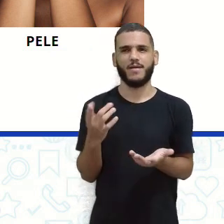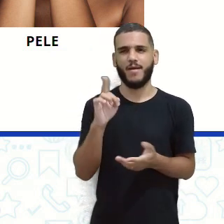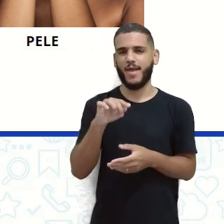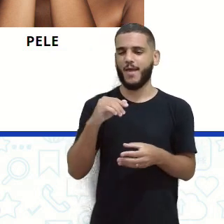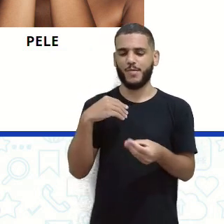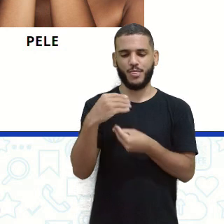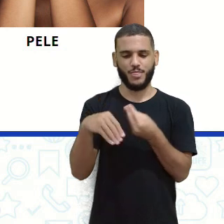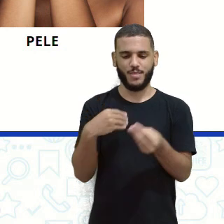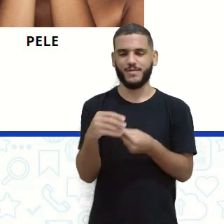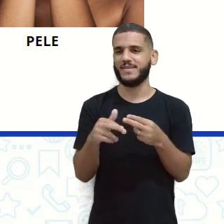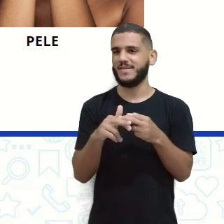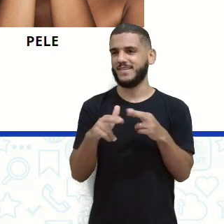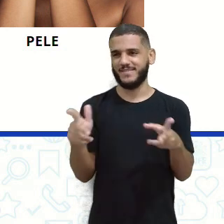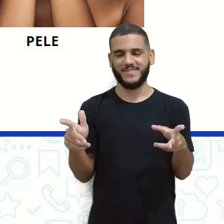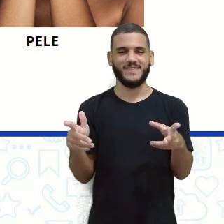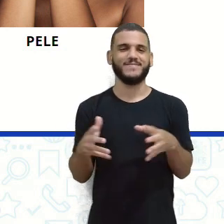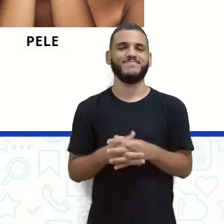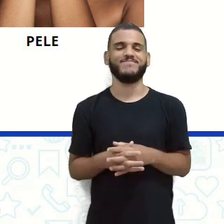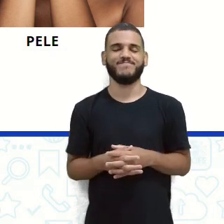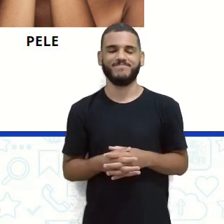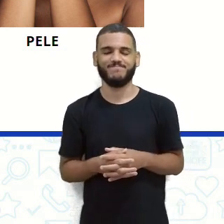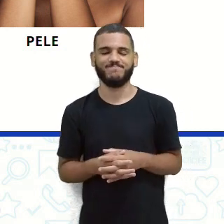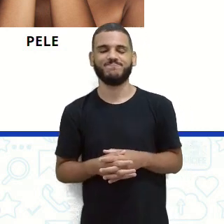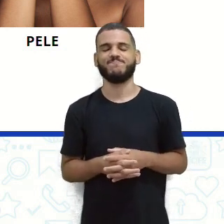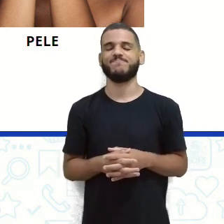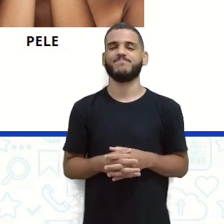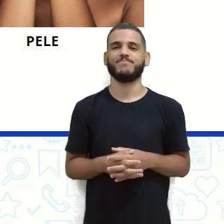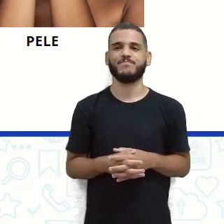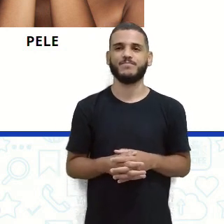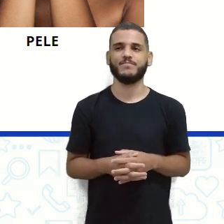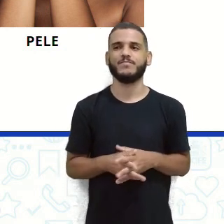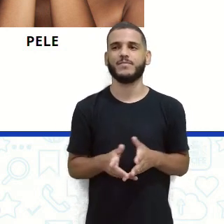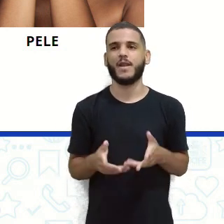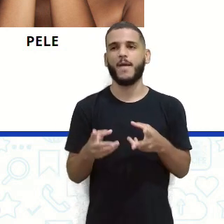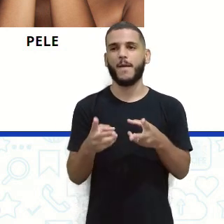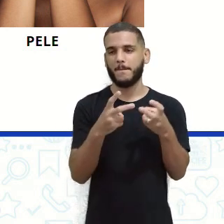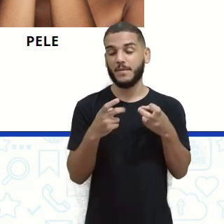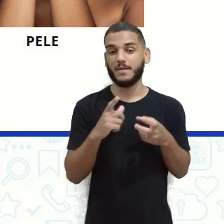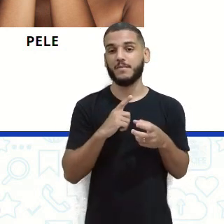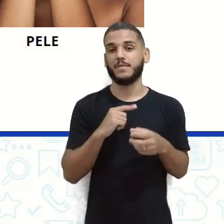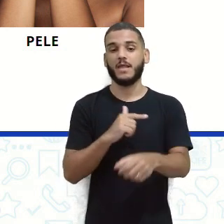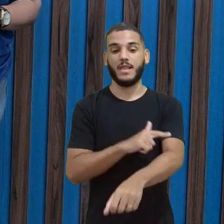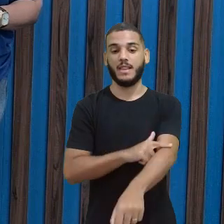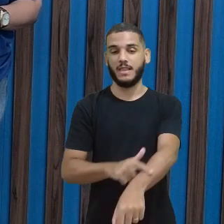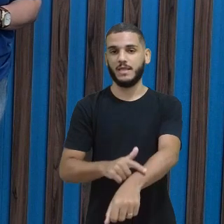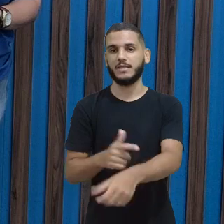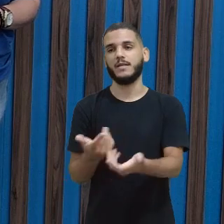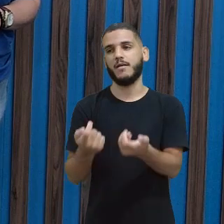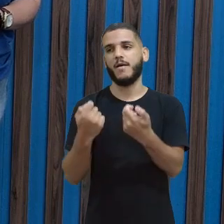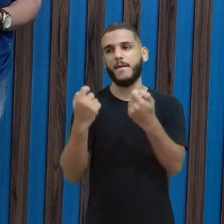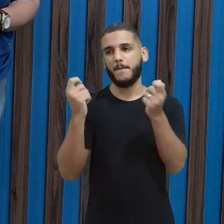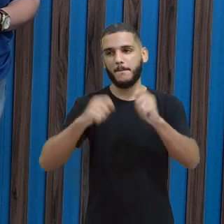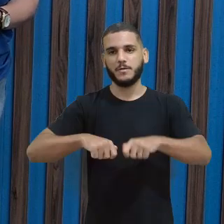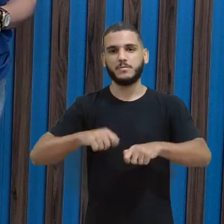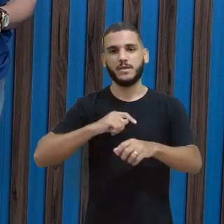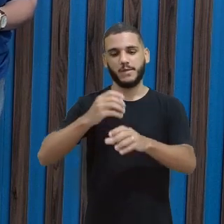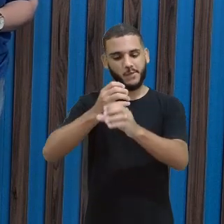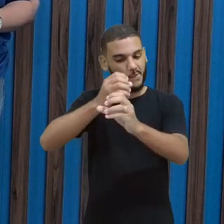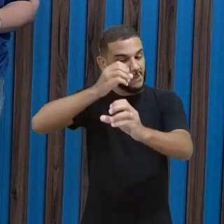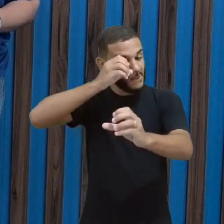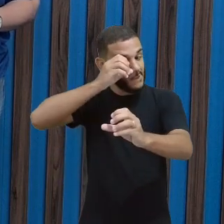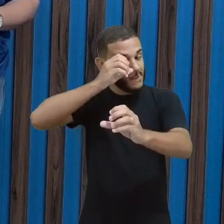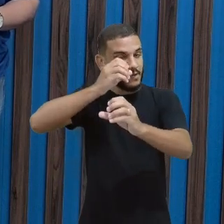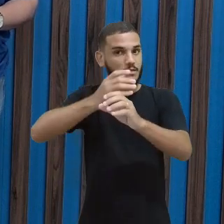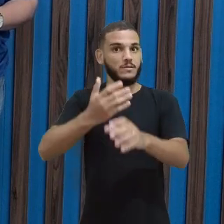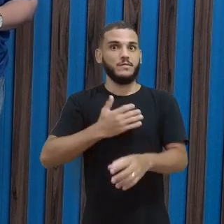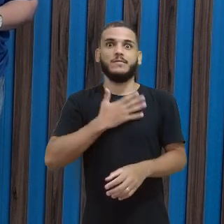mexido ali, né, professora? Isso. Pois é, gente, a gente vê liso assim, viu? Mas bota no microscópio, você toma um susto, né, prof?